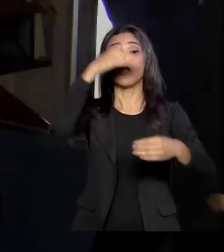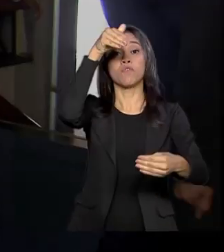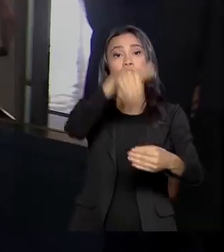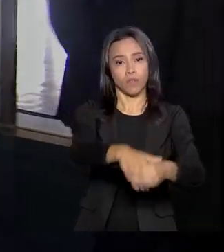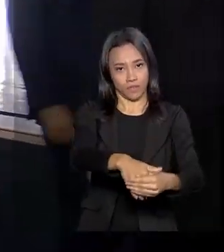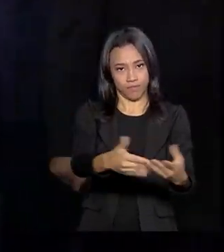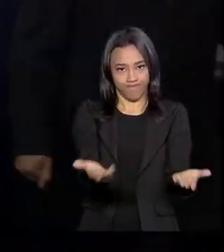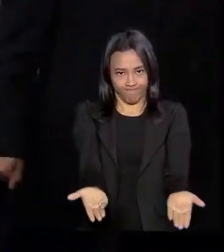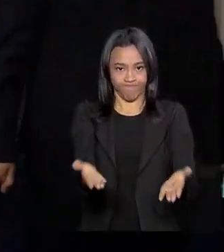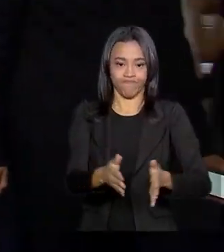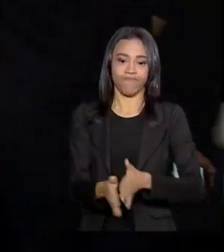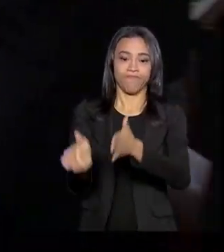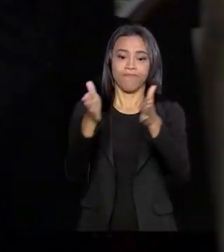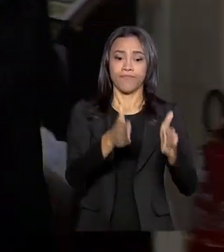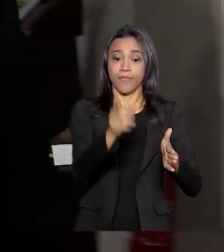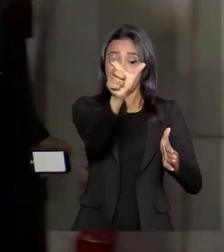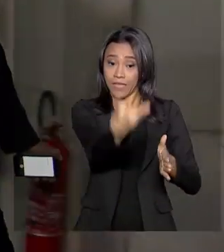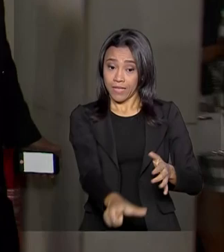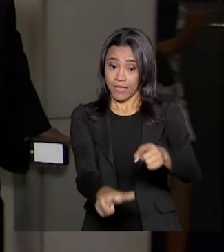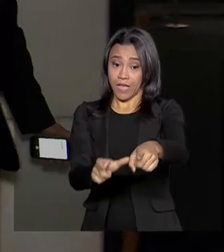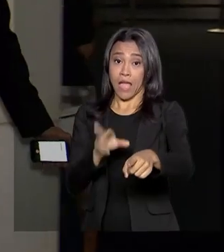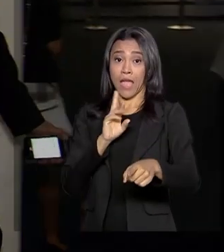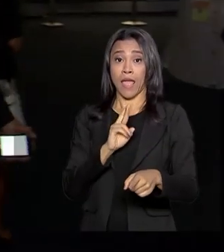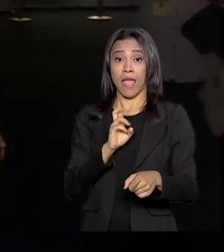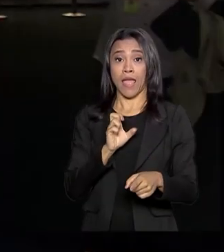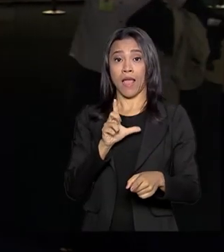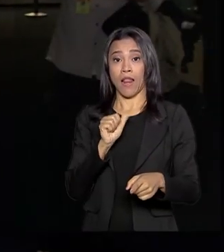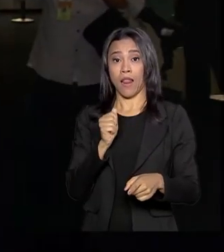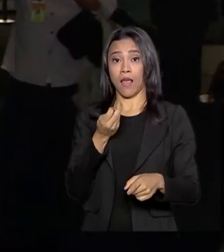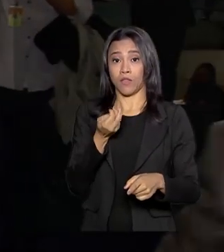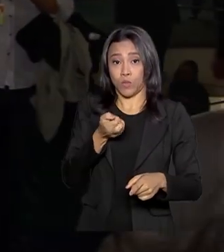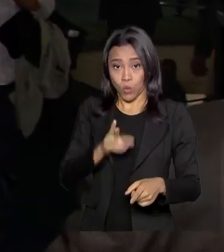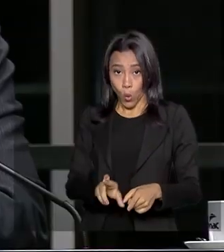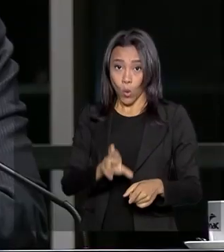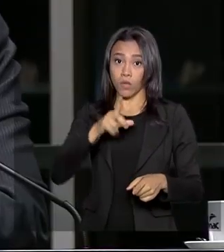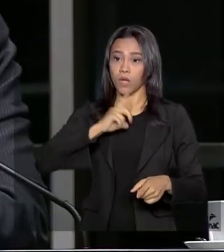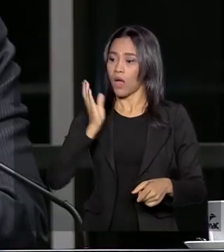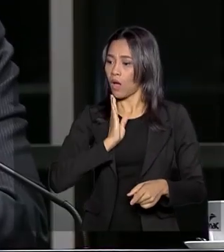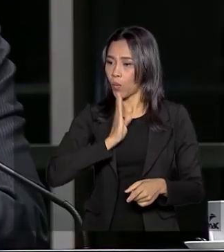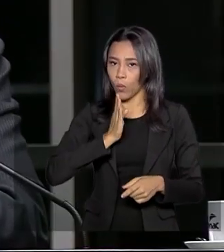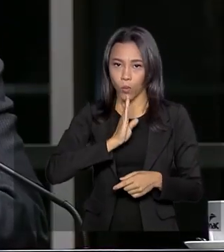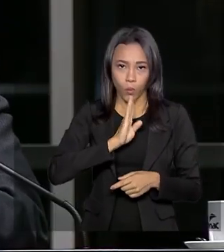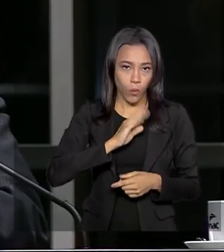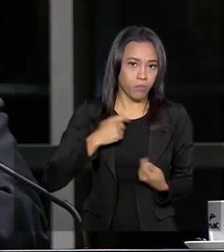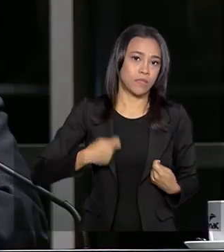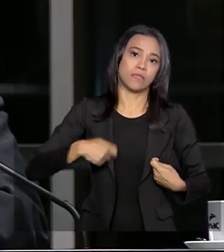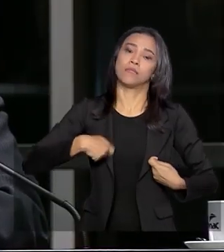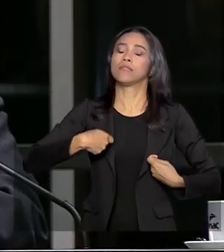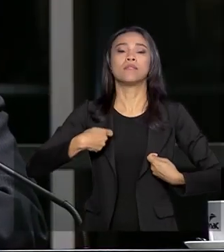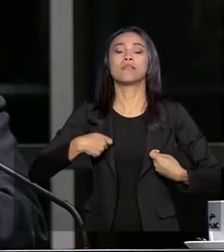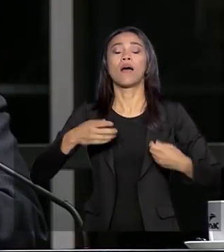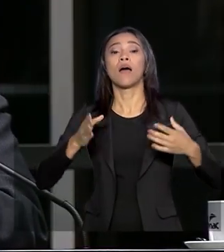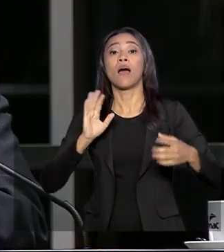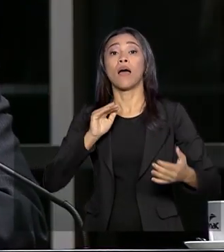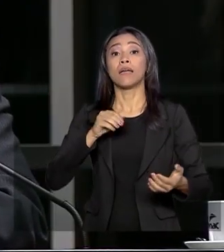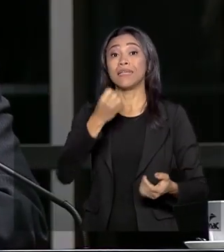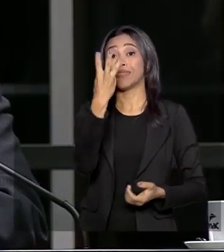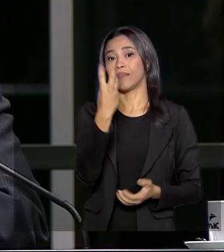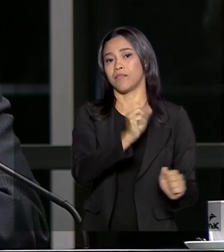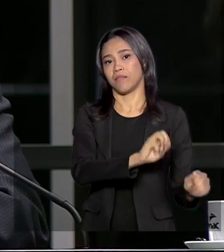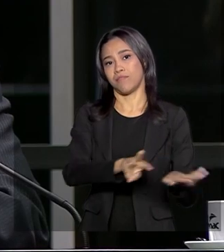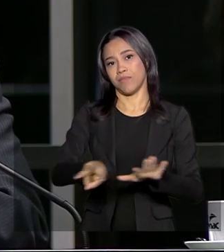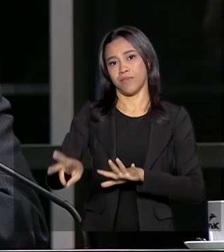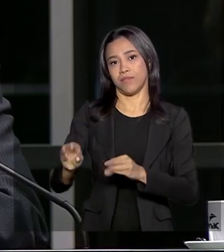O relator tem pressa. Já disse que vai acelerar os trabalhos para entregar, parecer, em até três semanas.